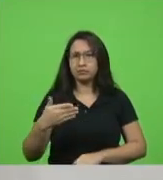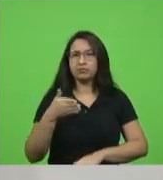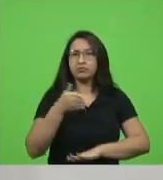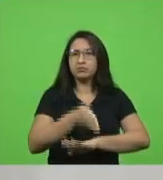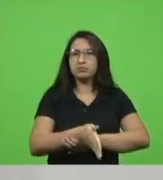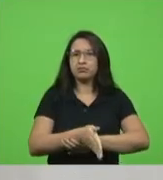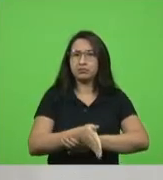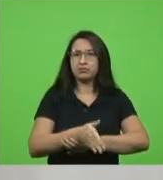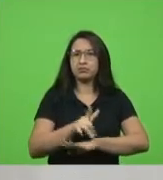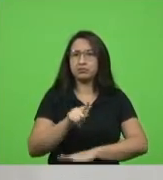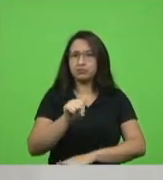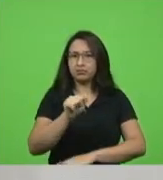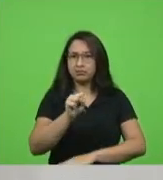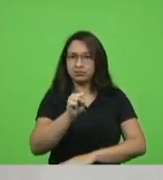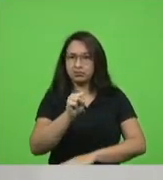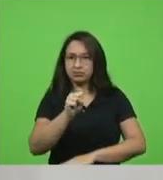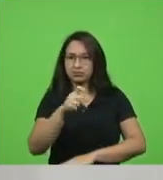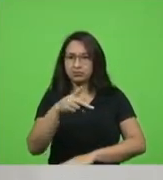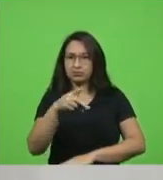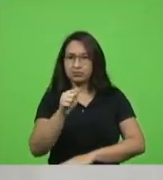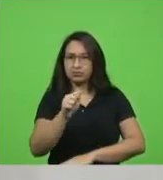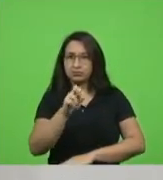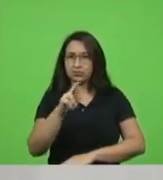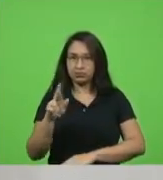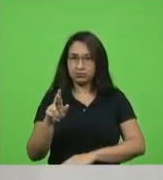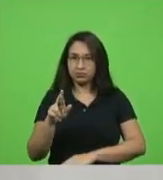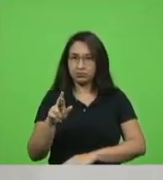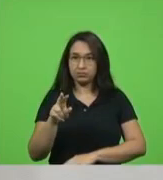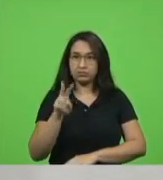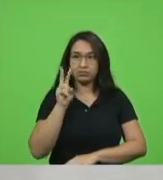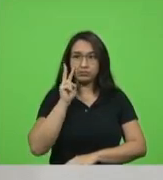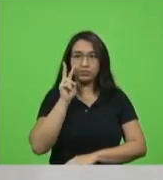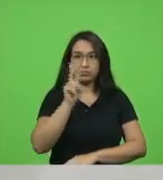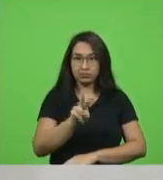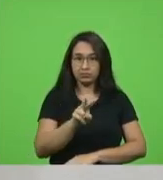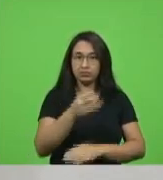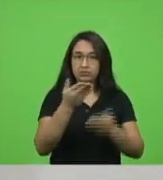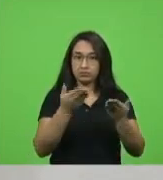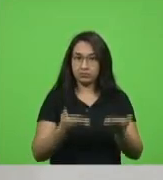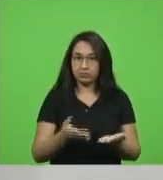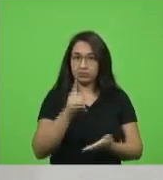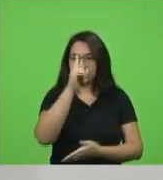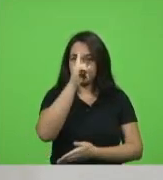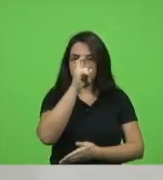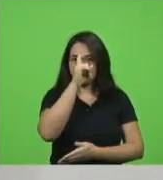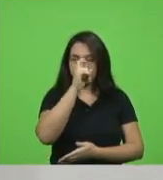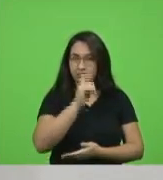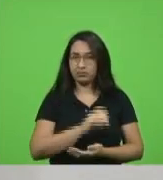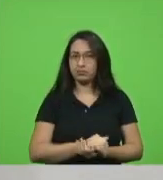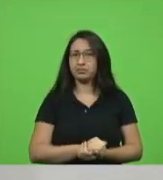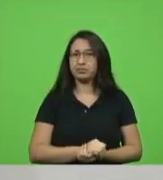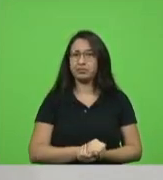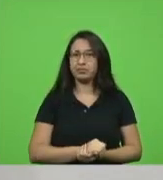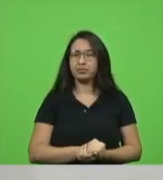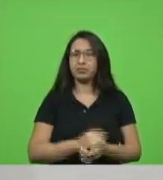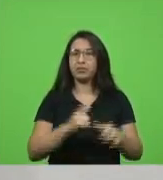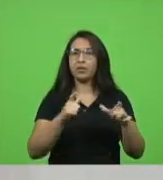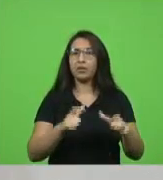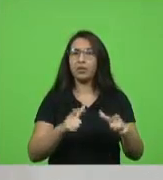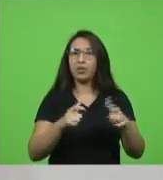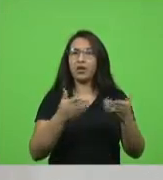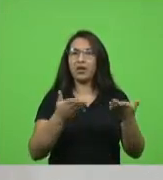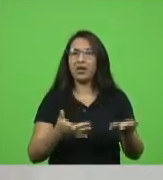fazer uma visita para o hospital Nossa Senhora do Perpétuo Socorro onde 10